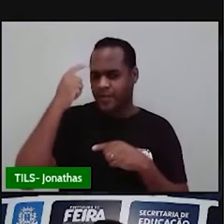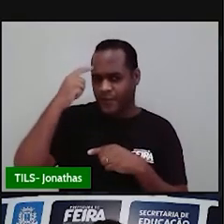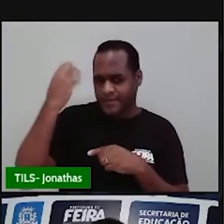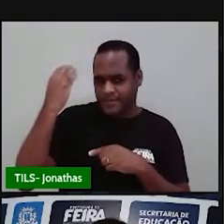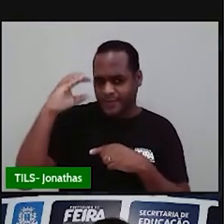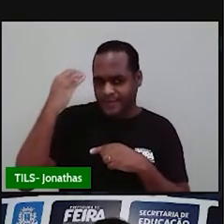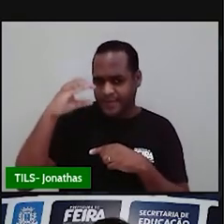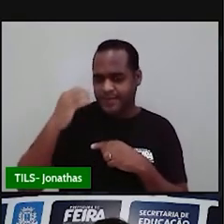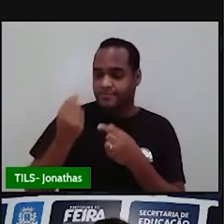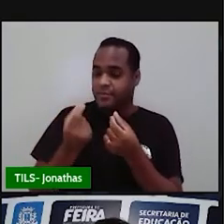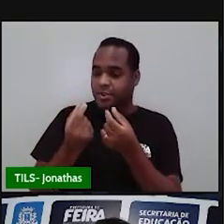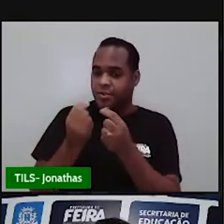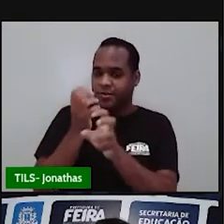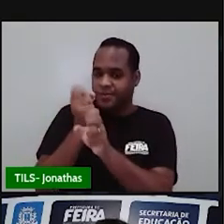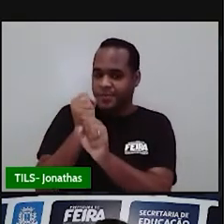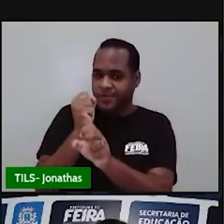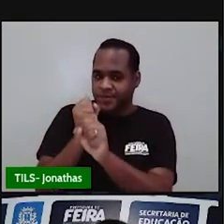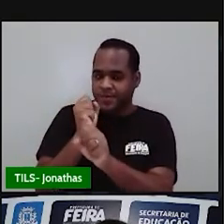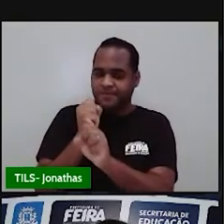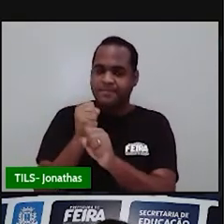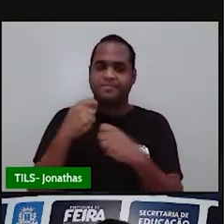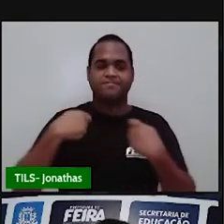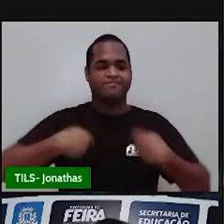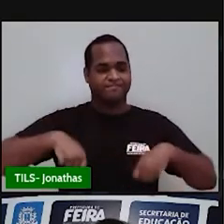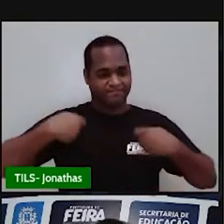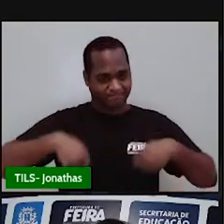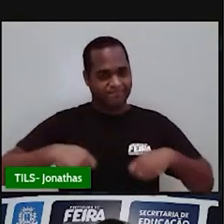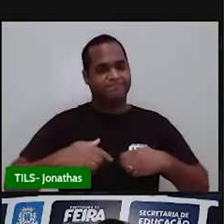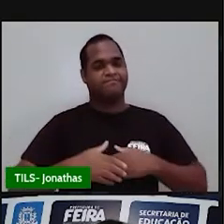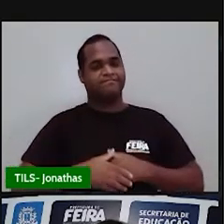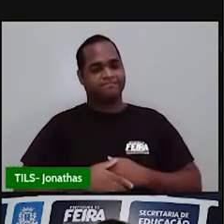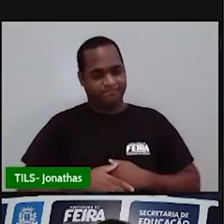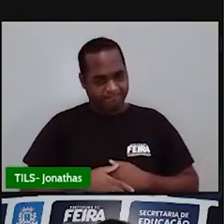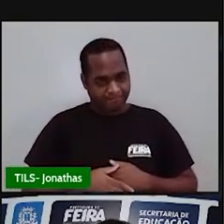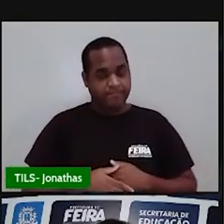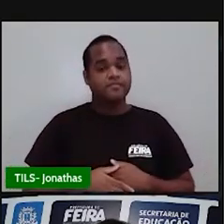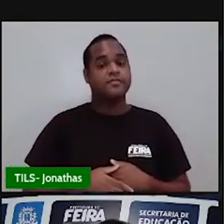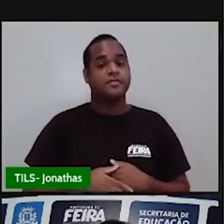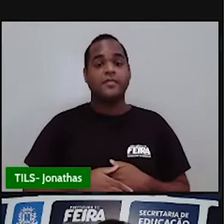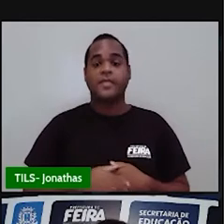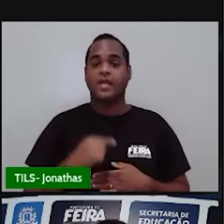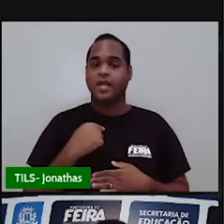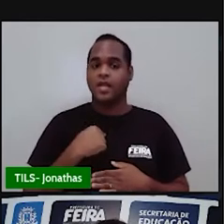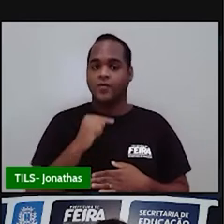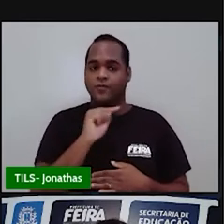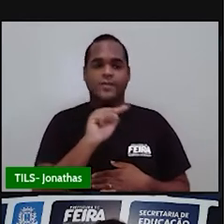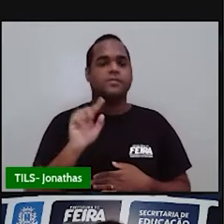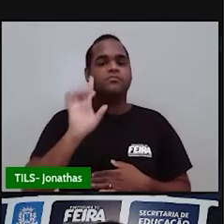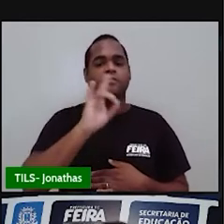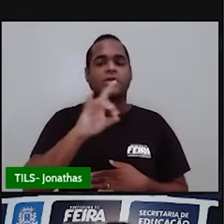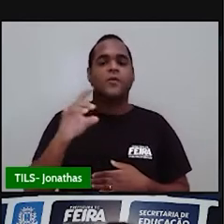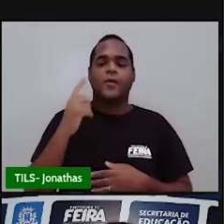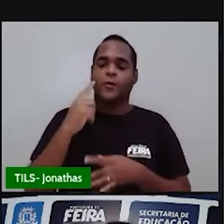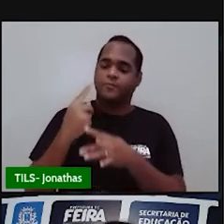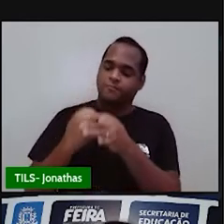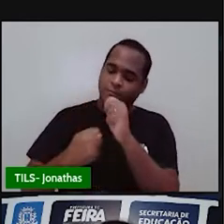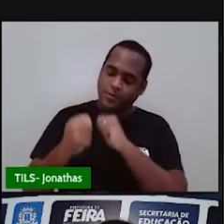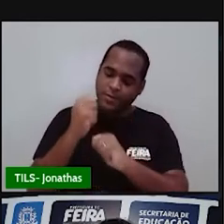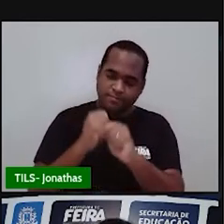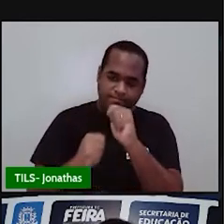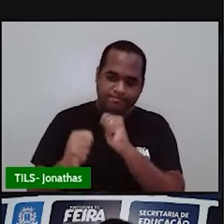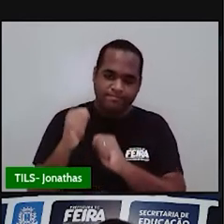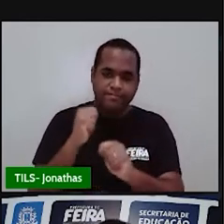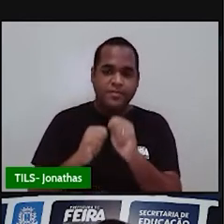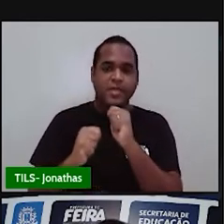financeira, né? O máximo que nós conseguirmos economizar, né,